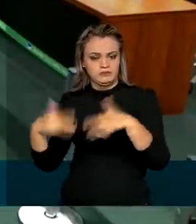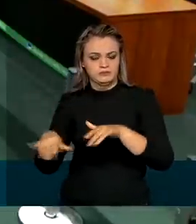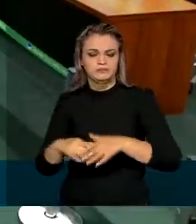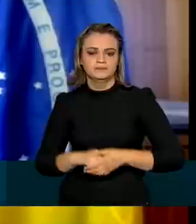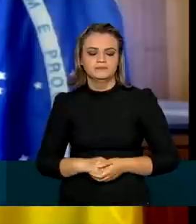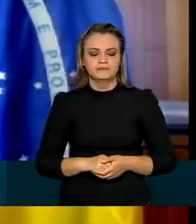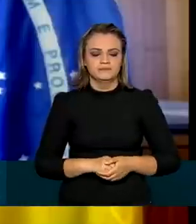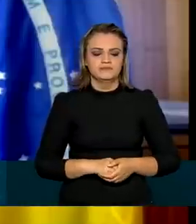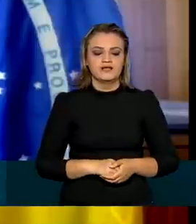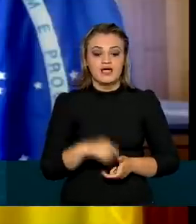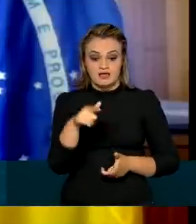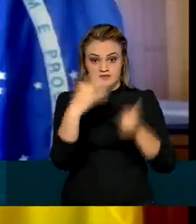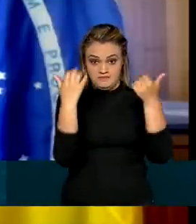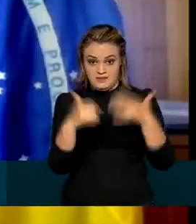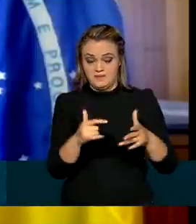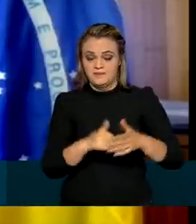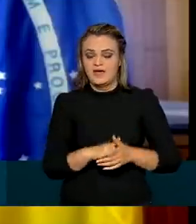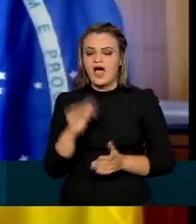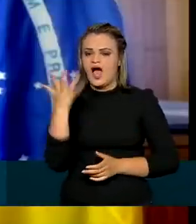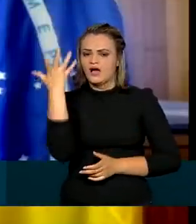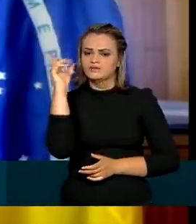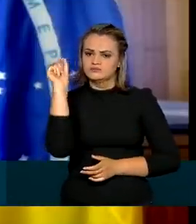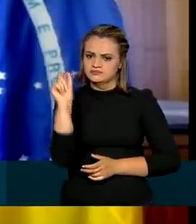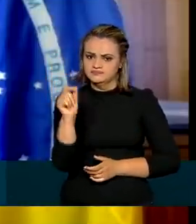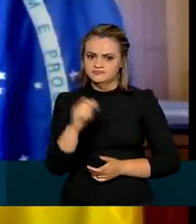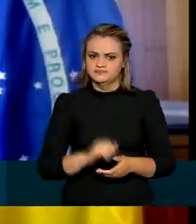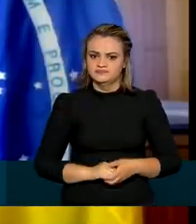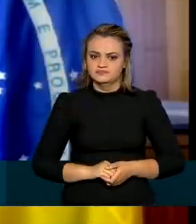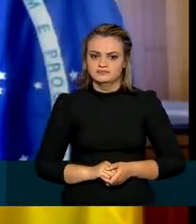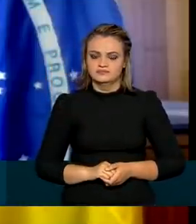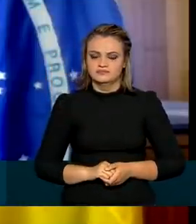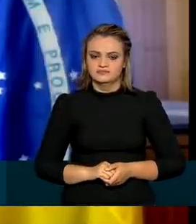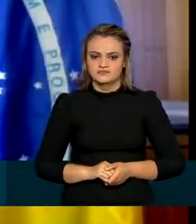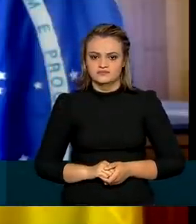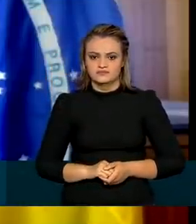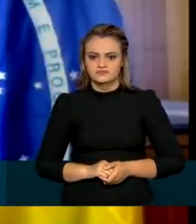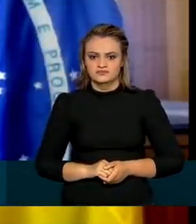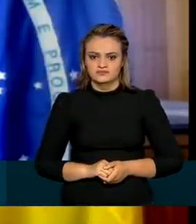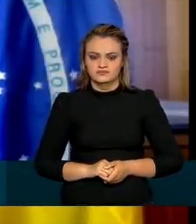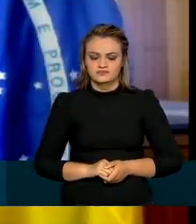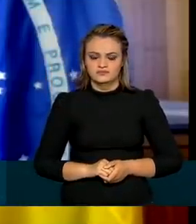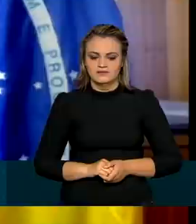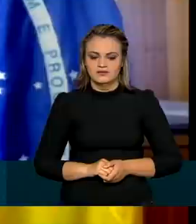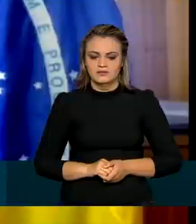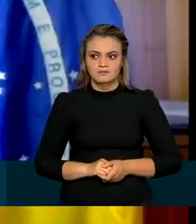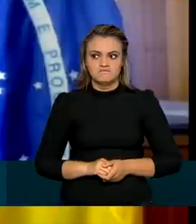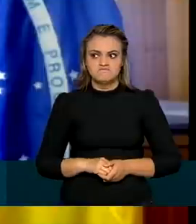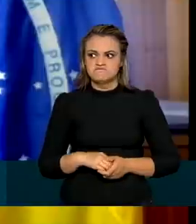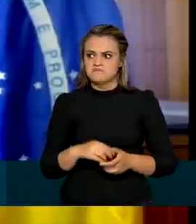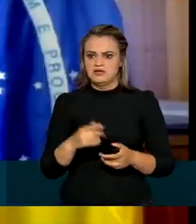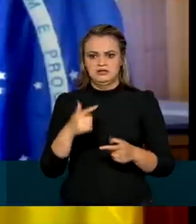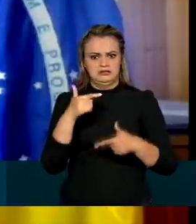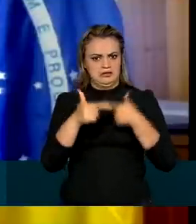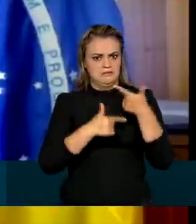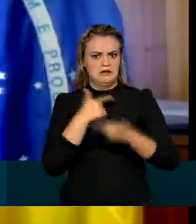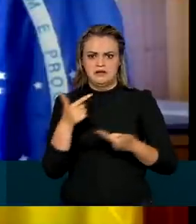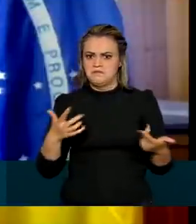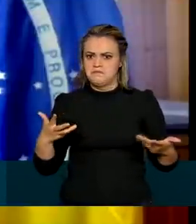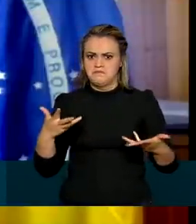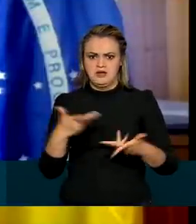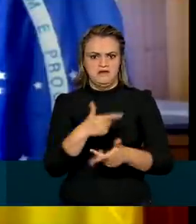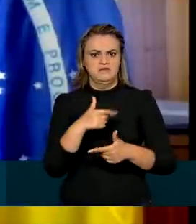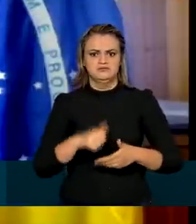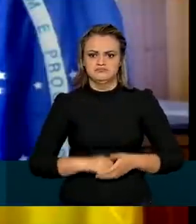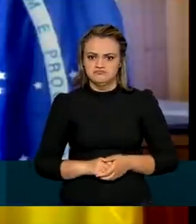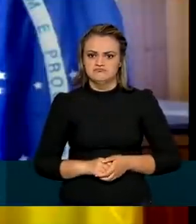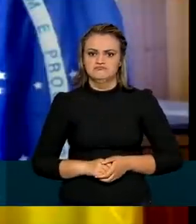esperado. E acabou acontecendo uma extraordinária elevação da produtividade no serviço